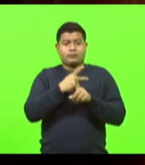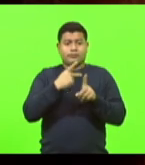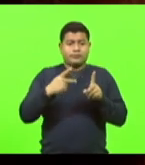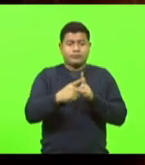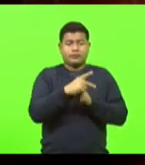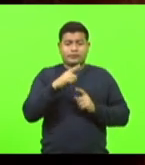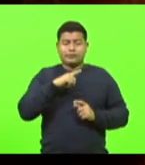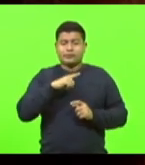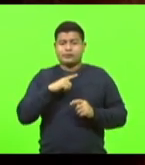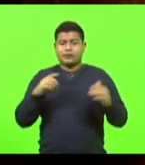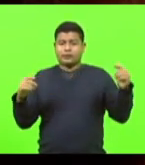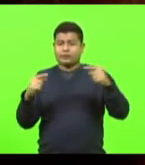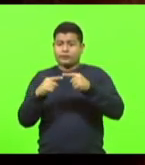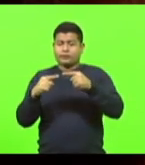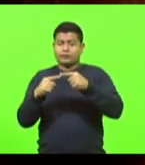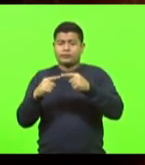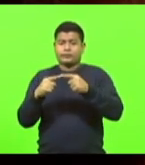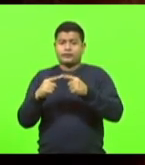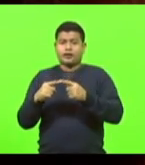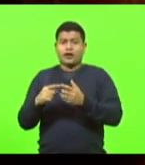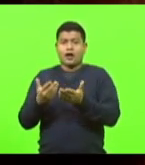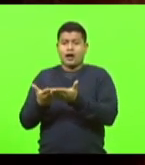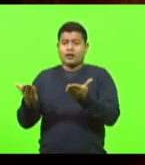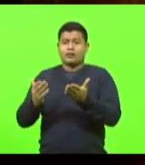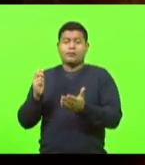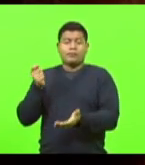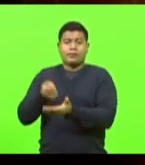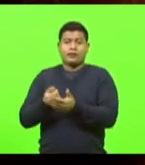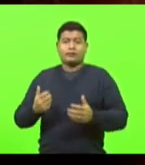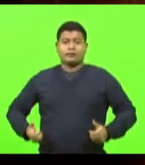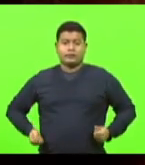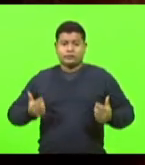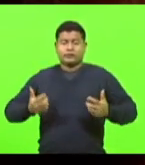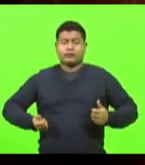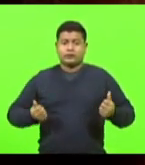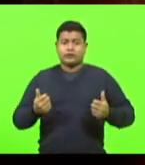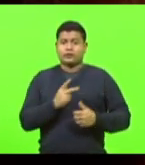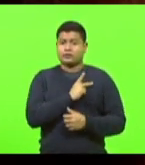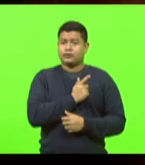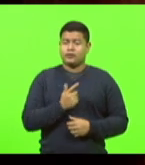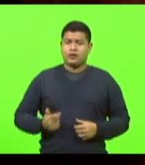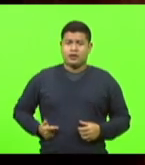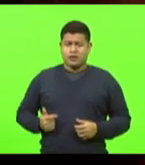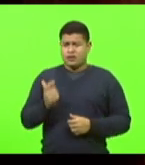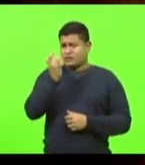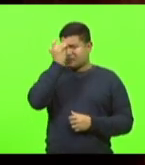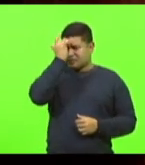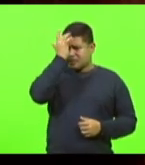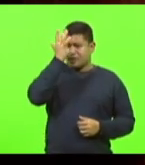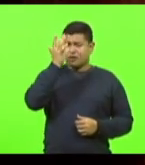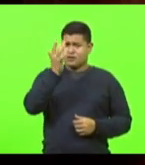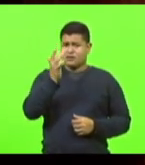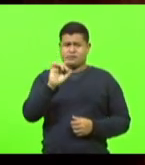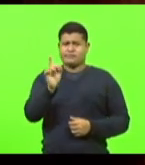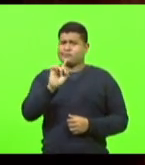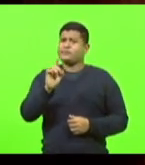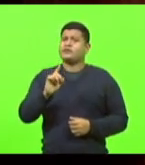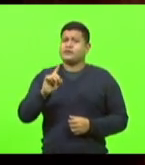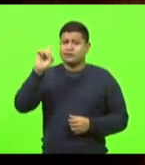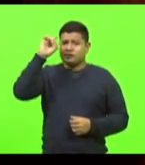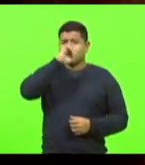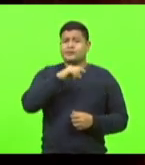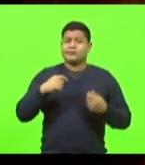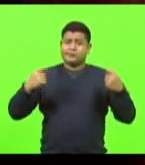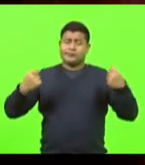fazendo e não é uma coisa fácil de fazer, é uma coisa dolorida de fazer, mas tinha que ser